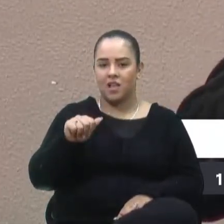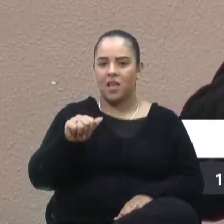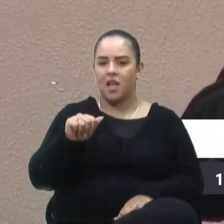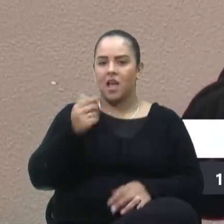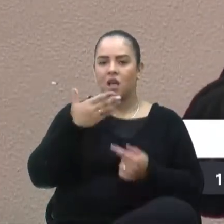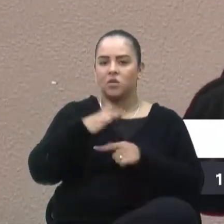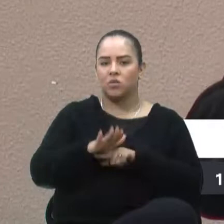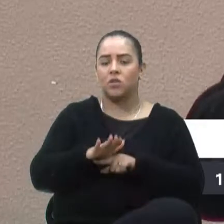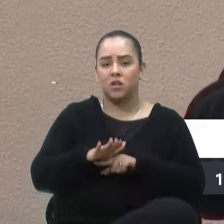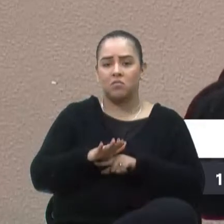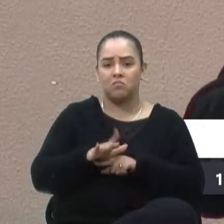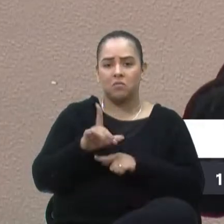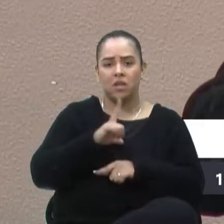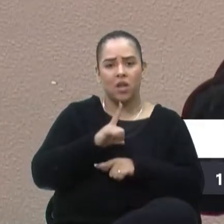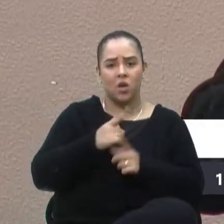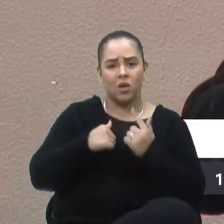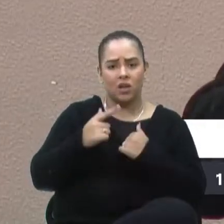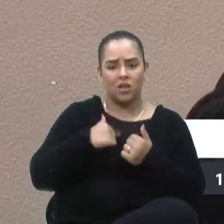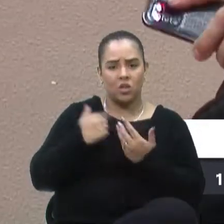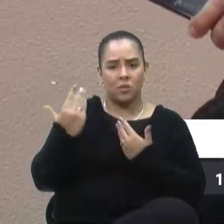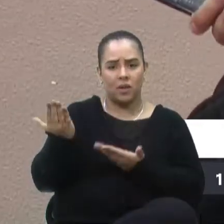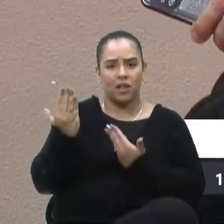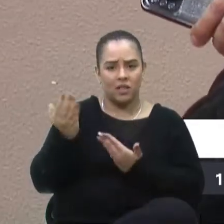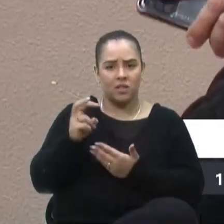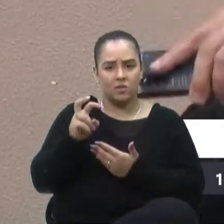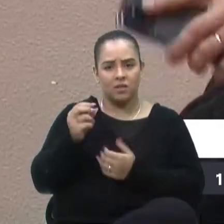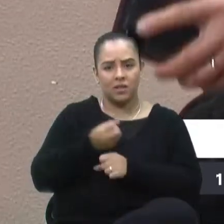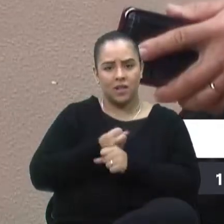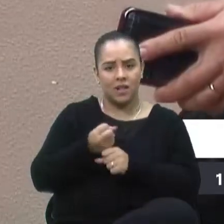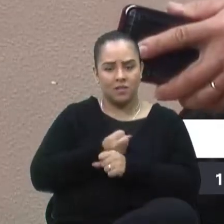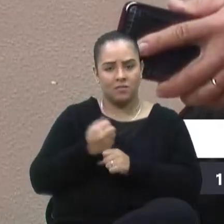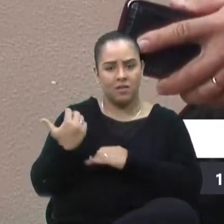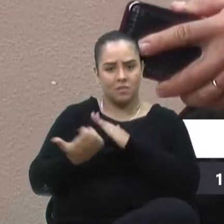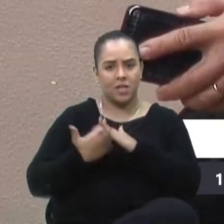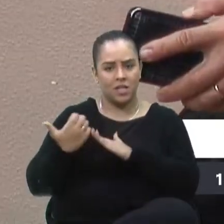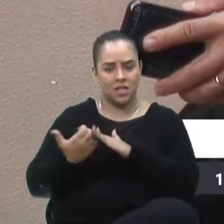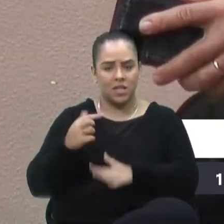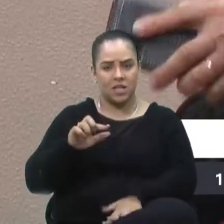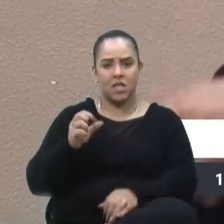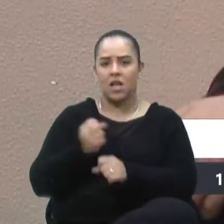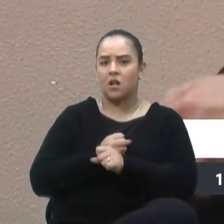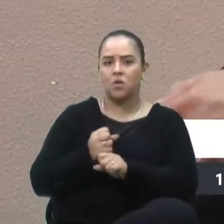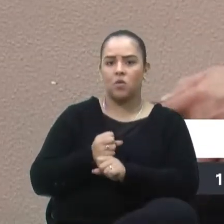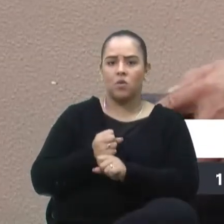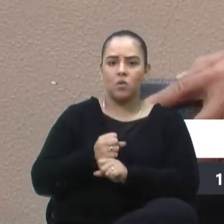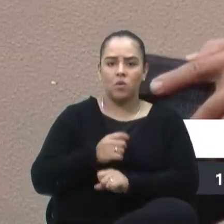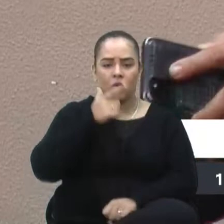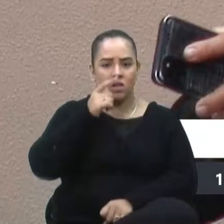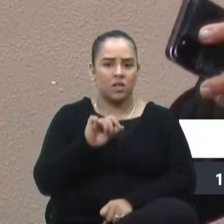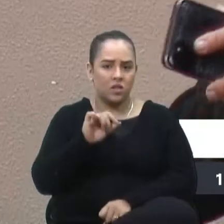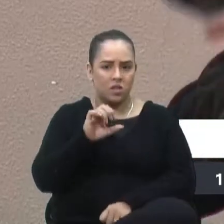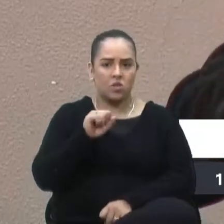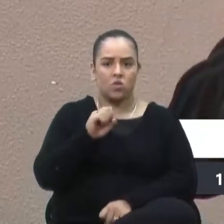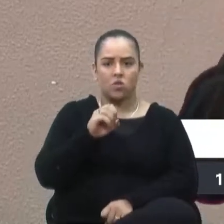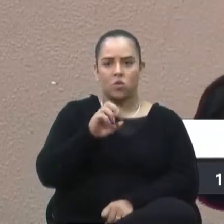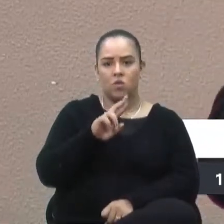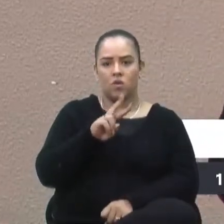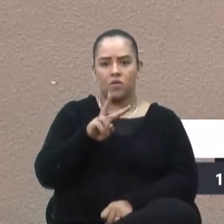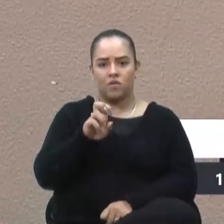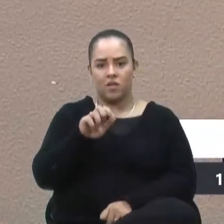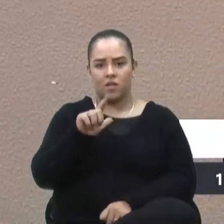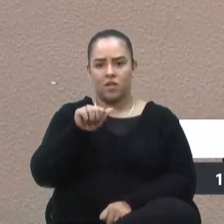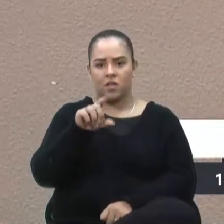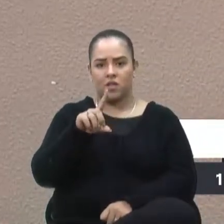eu gostaria de te homenagear, 50 anos da empresa, que se eu não vou conseguir, Sorvelândia, mais, que é pelo teu